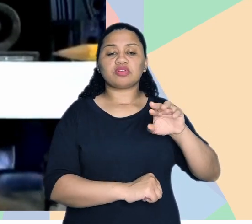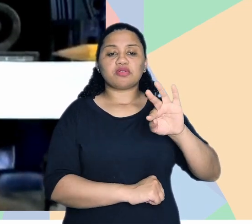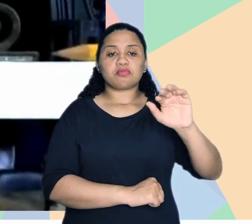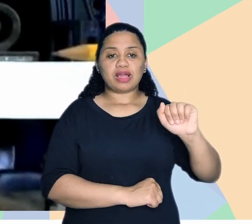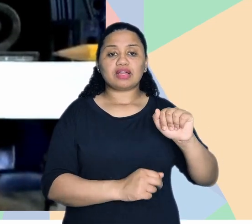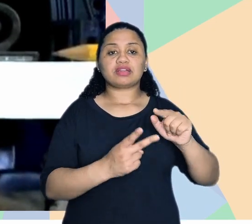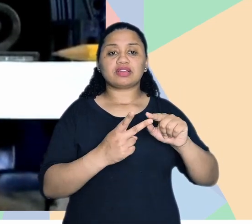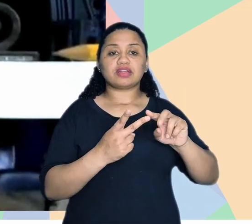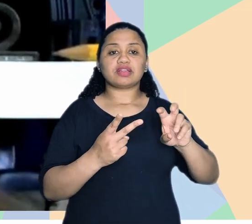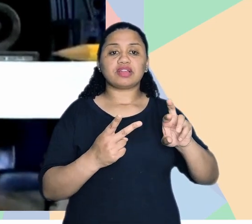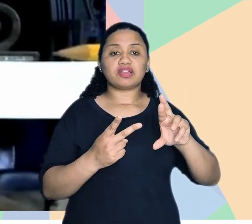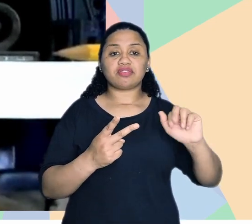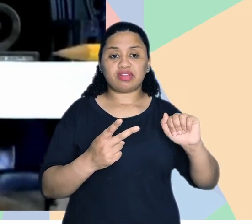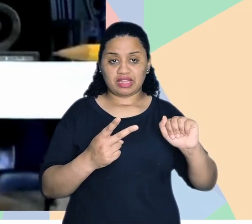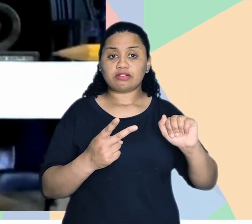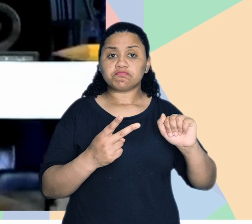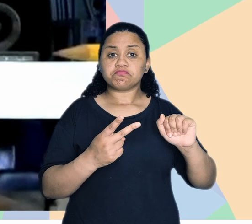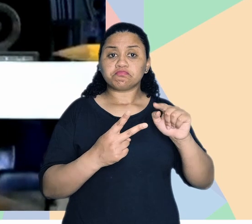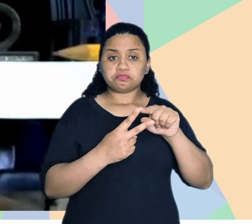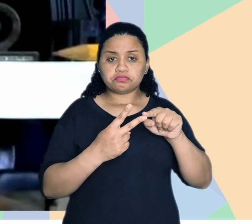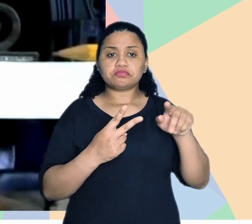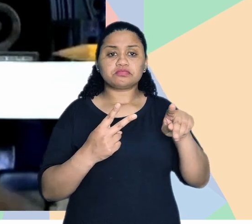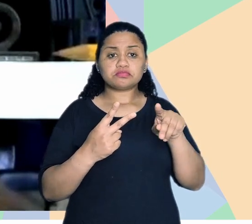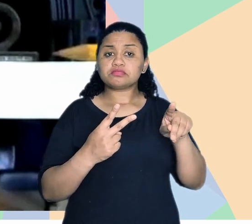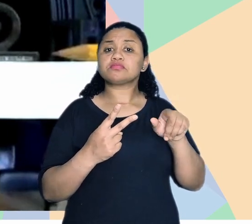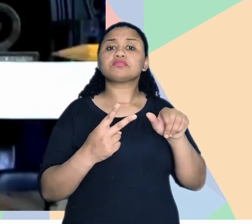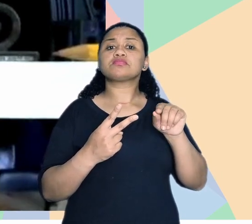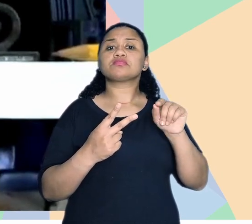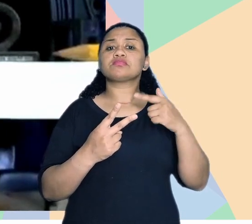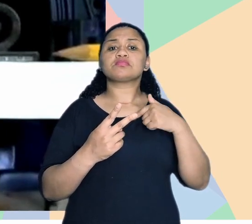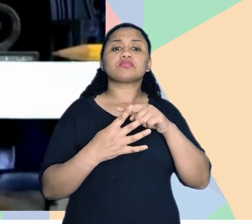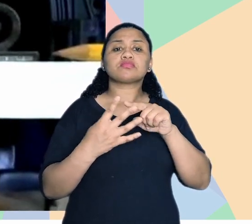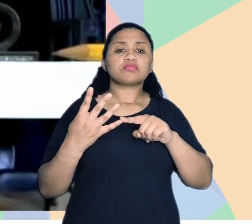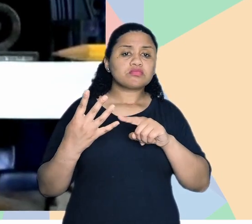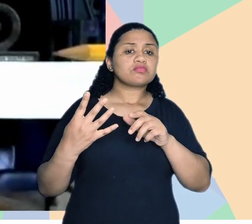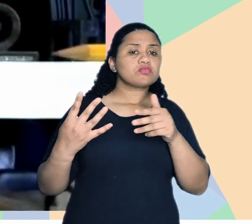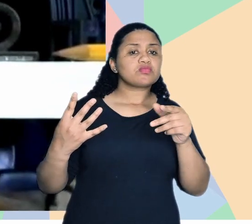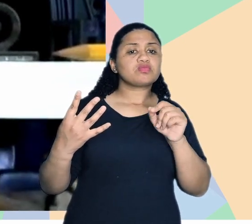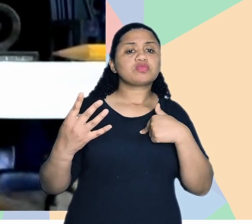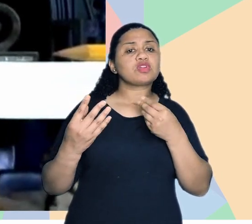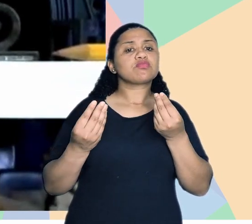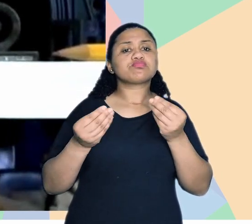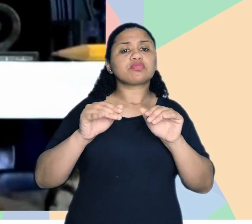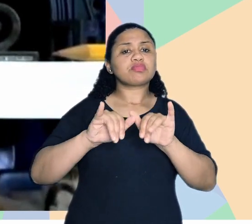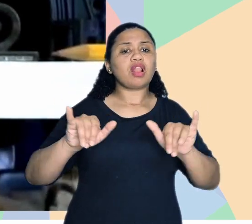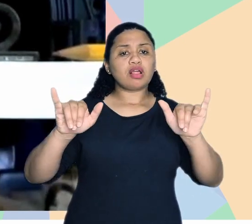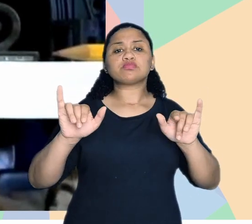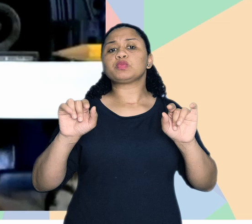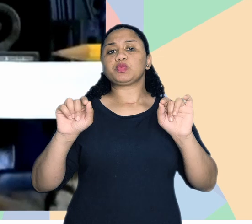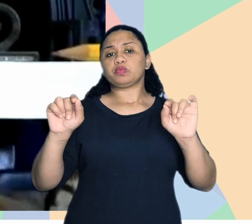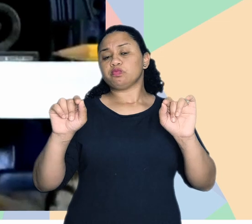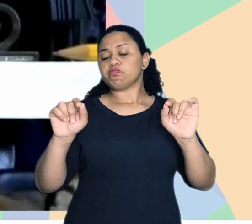Gieschinger e a professora Vera Binzeli. E esses quatro componentes foram publicados, né?